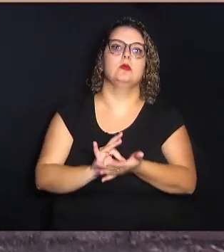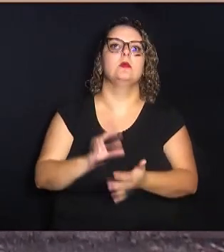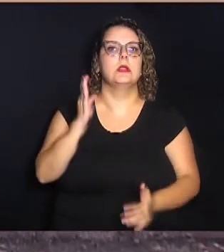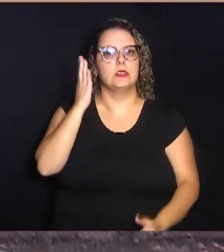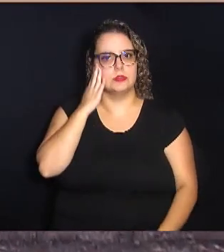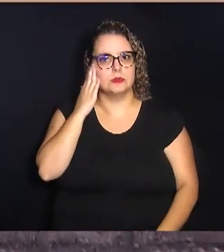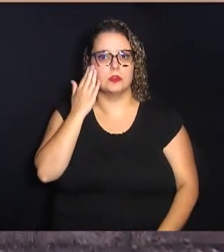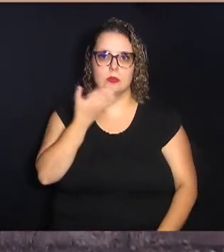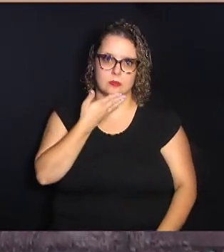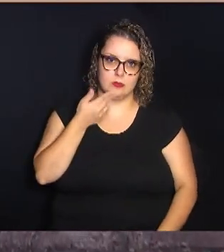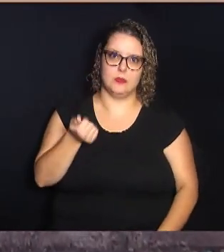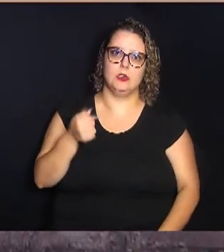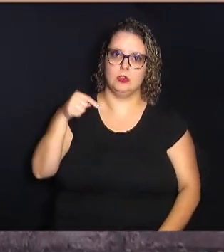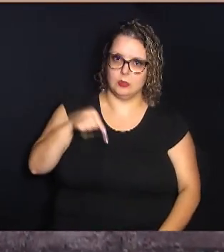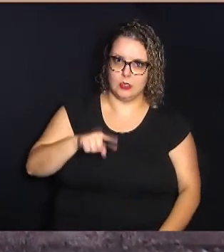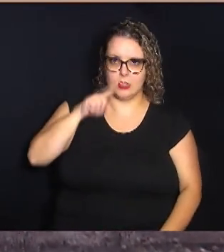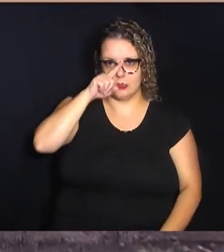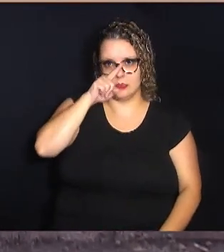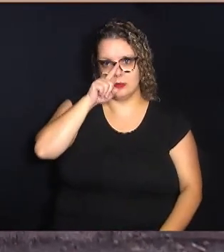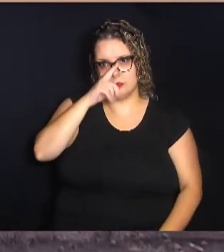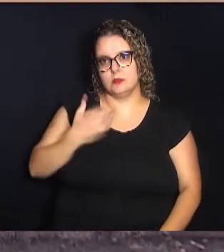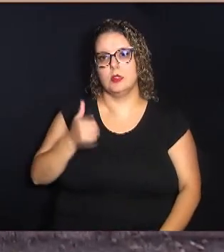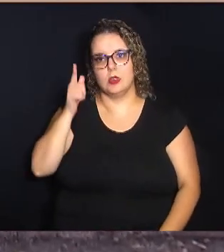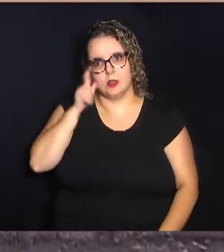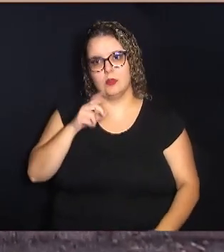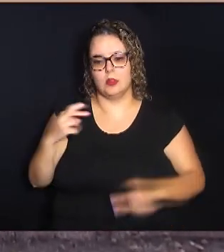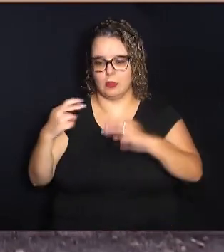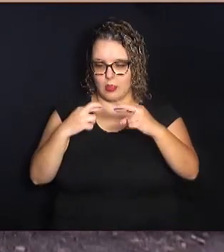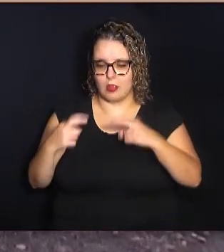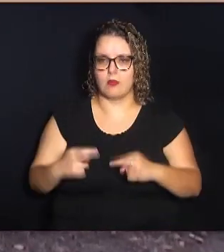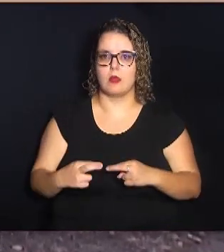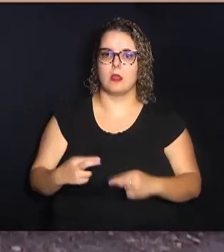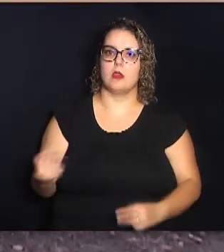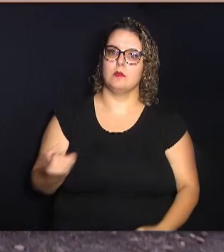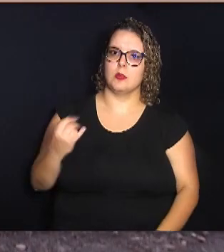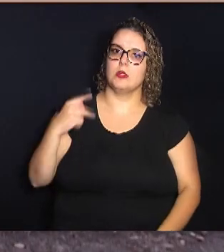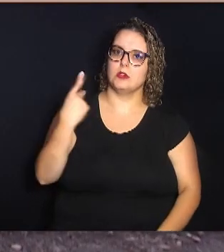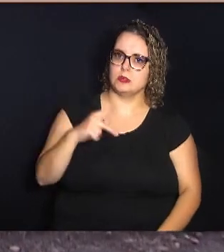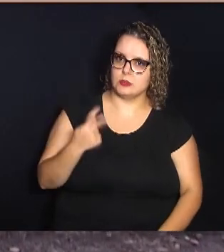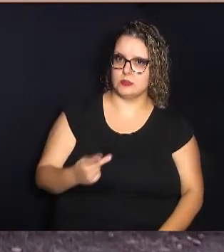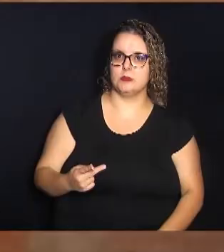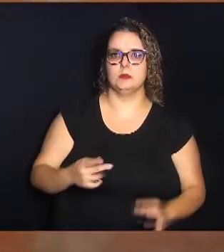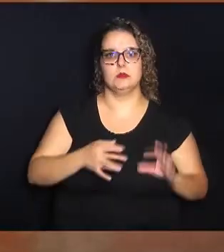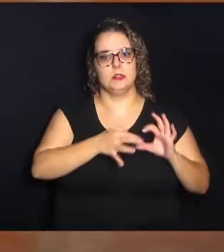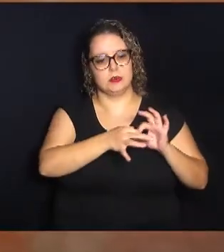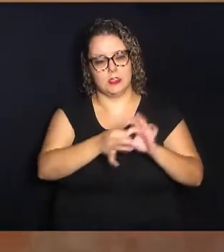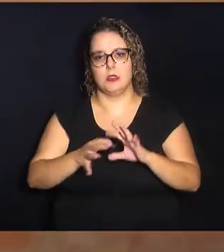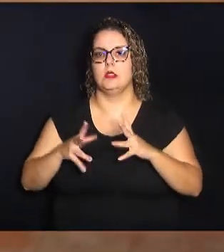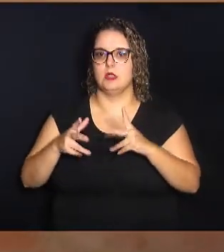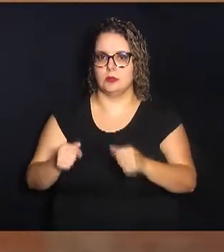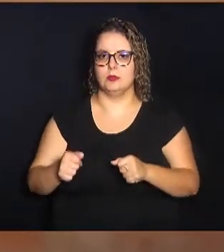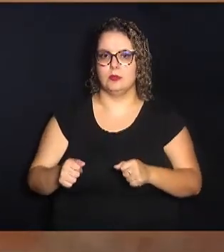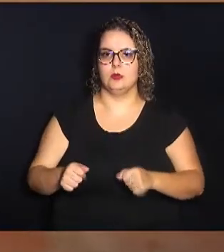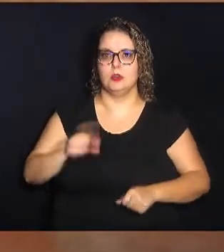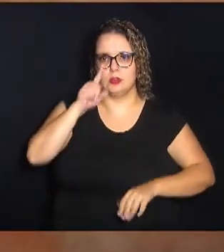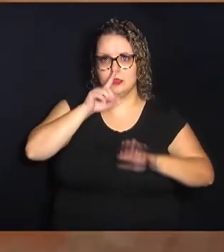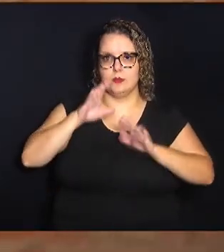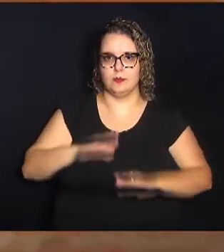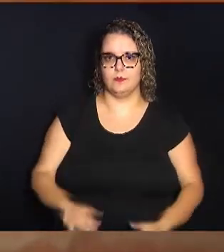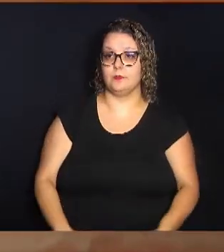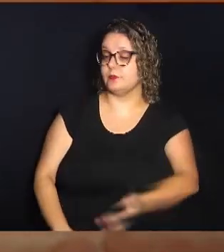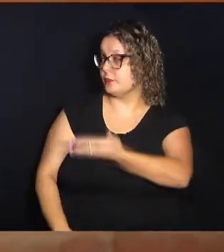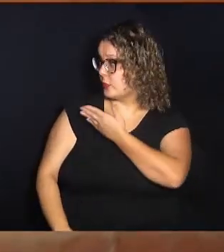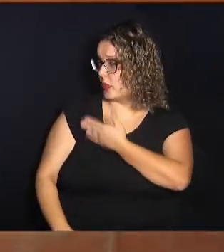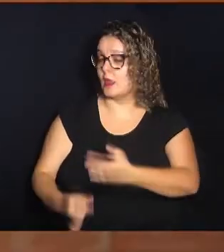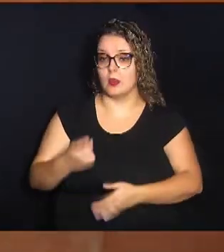melhor aquele risco, e aí ela consegue verificar a importância dela nessa cadeia toda de cuidado. Essa daqui é uma das